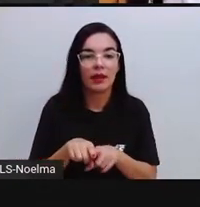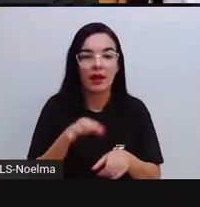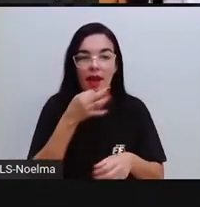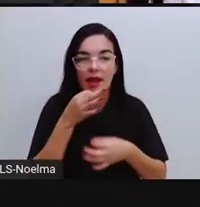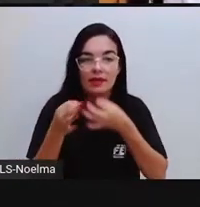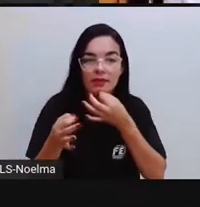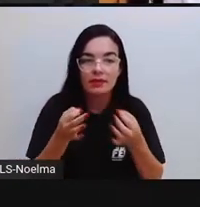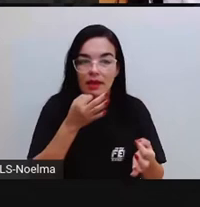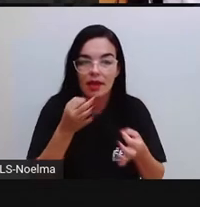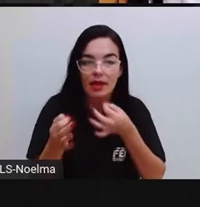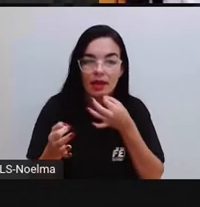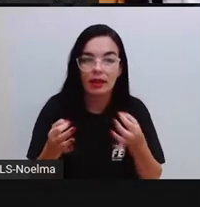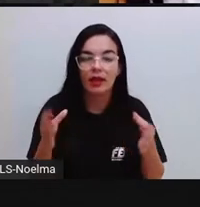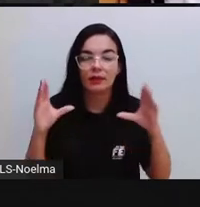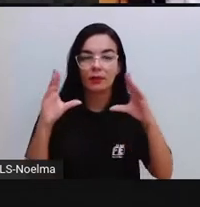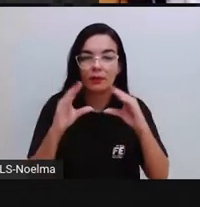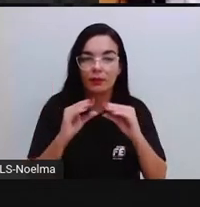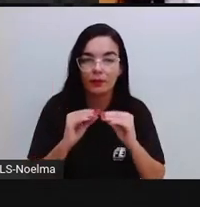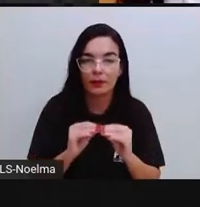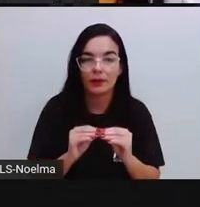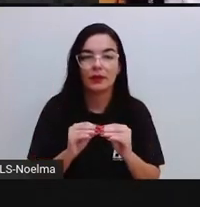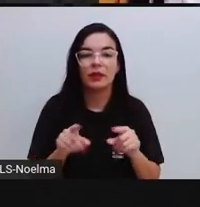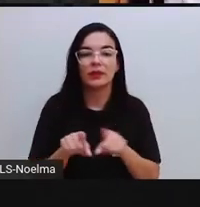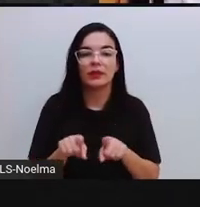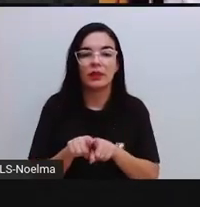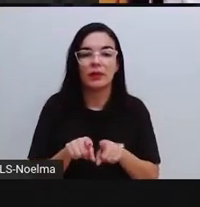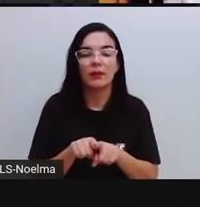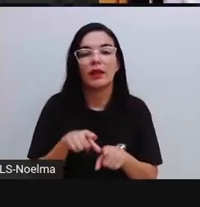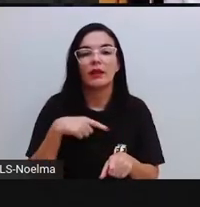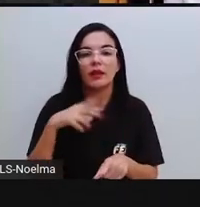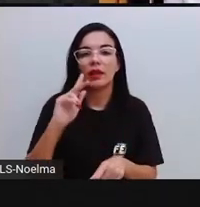nos jornais geralmente possuem. A previsão do tempo.